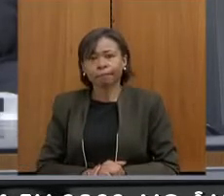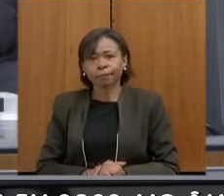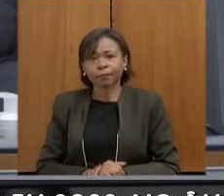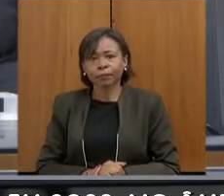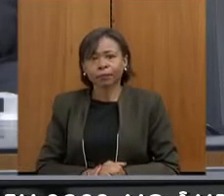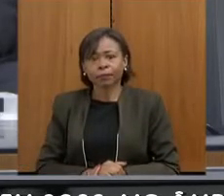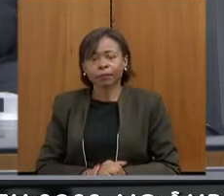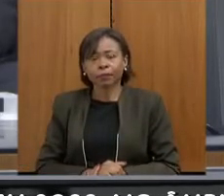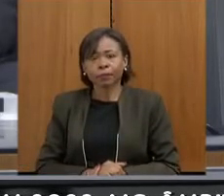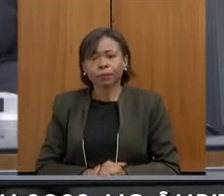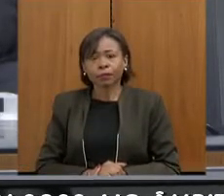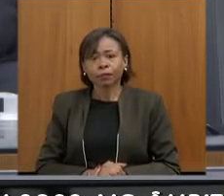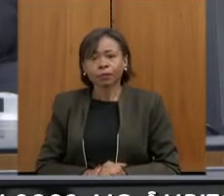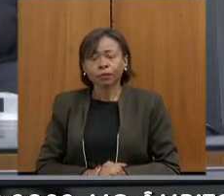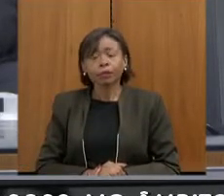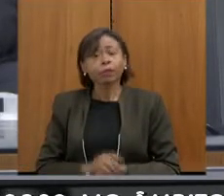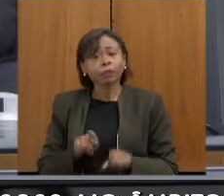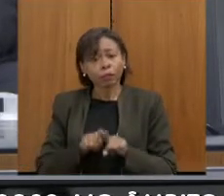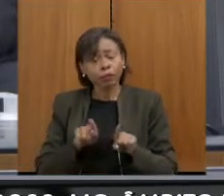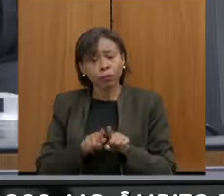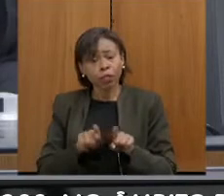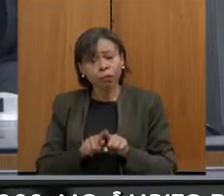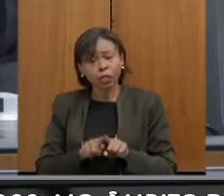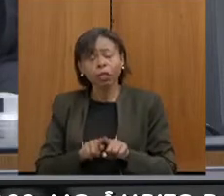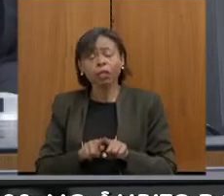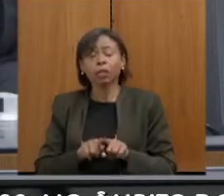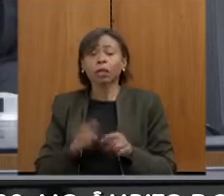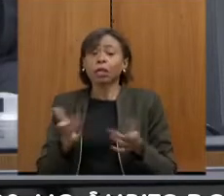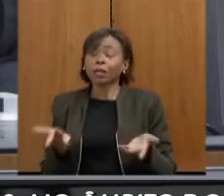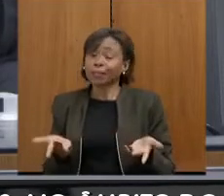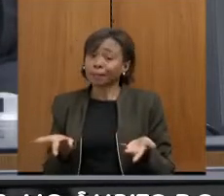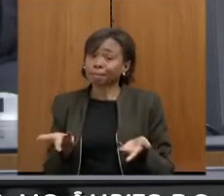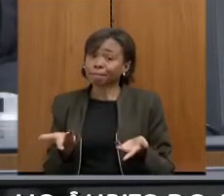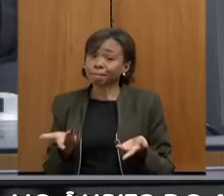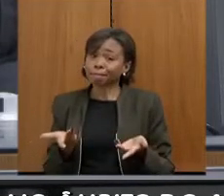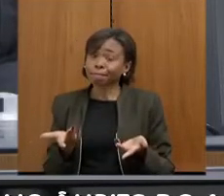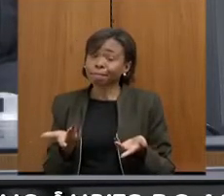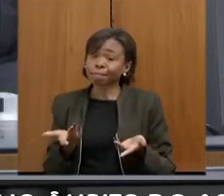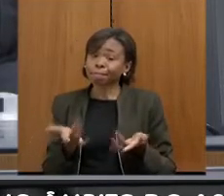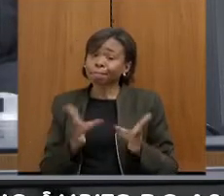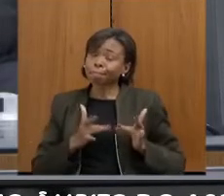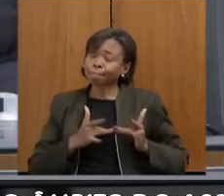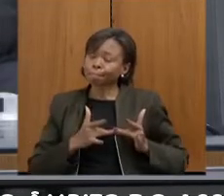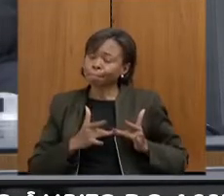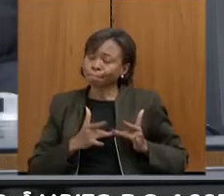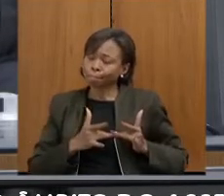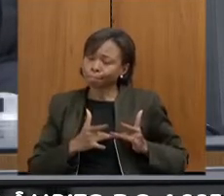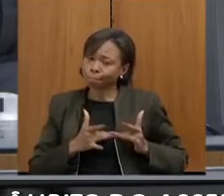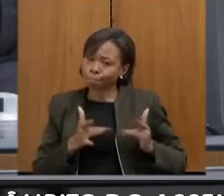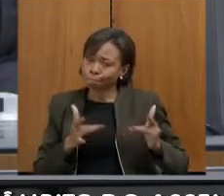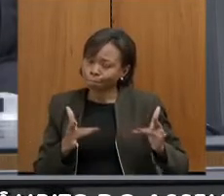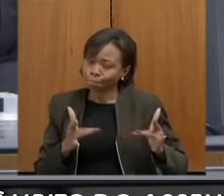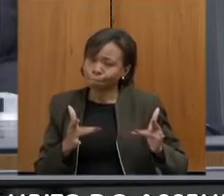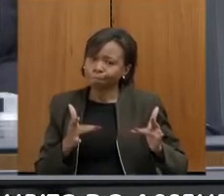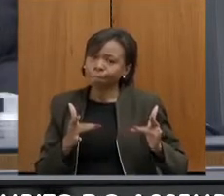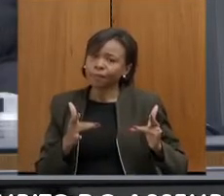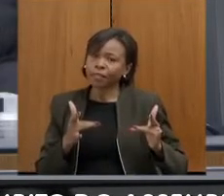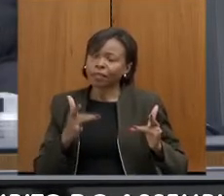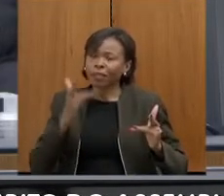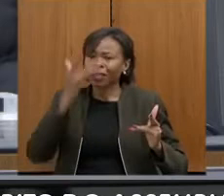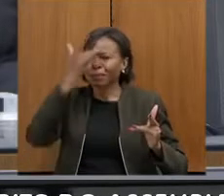e Luta, do PT, prestar aqui também nossa solidariedade às famílias que perderam, tiveram pacientes,